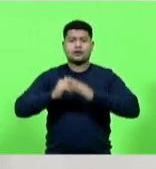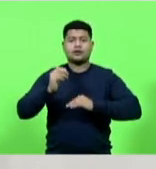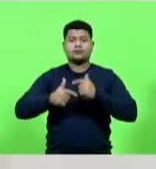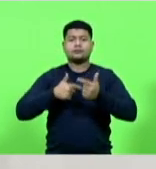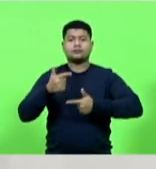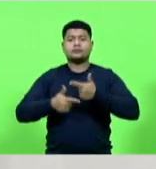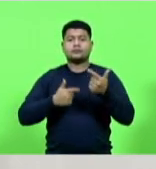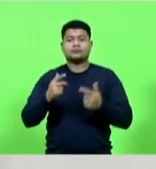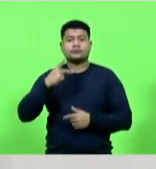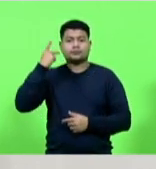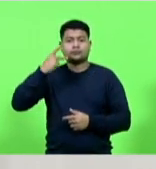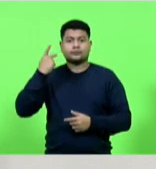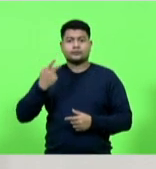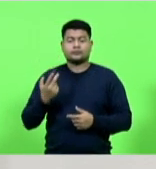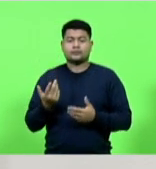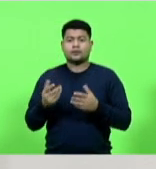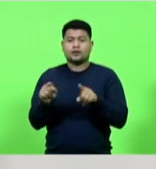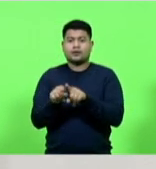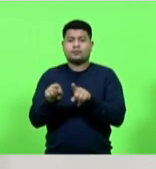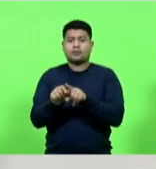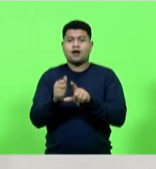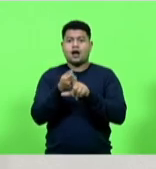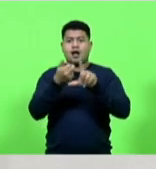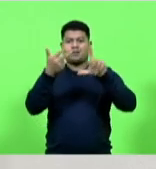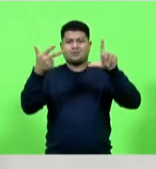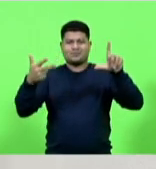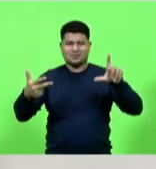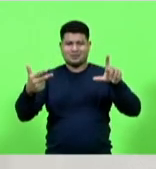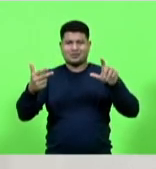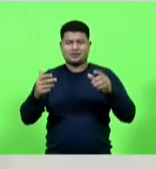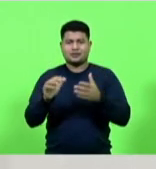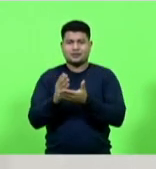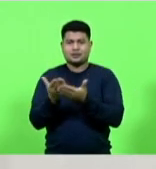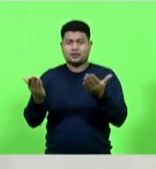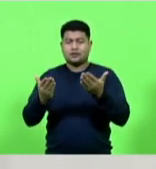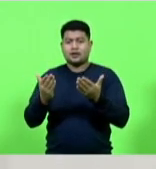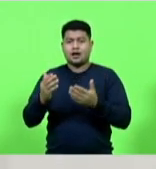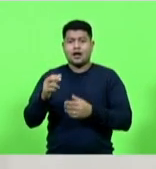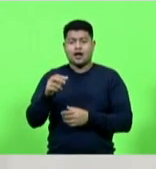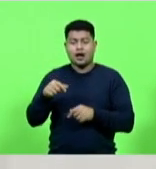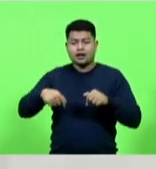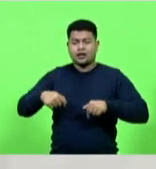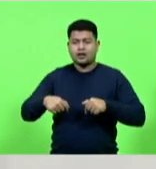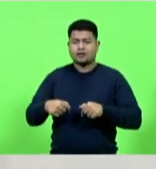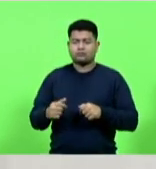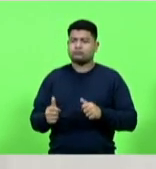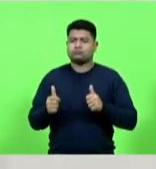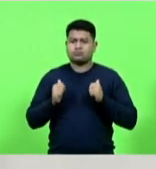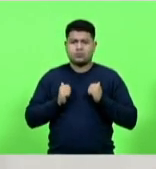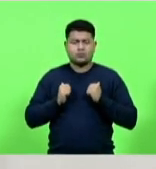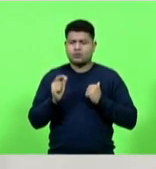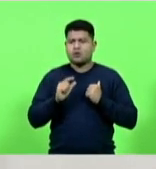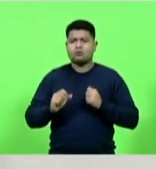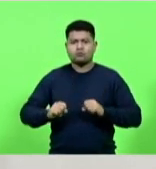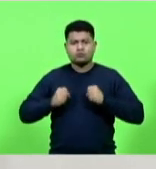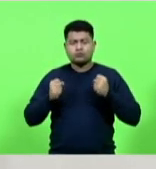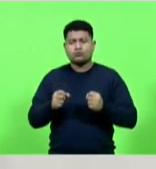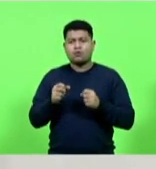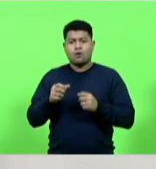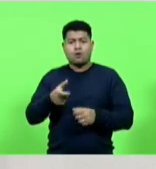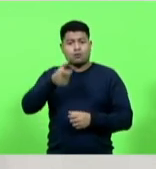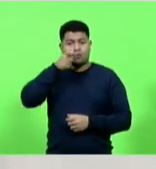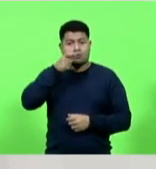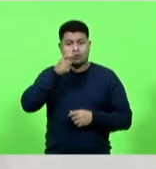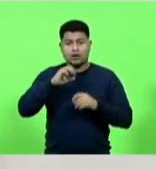lembrar que a mídia regional não se furtou em acompanhar o dia a dia desta casa legislativa dando ampla cobertura